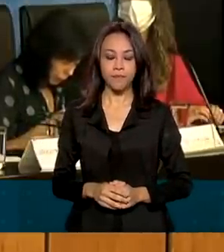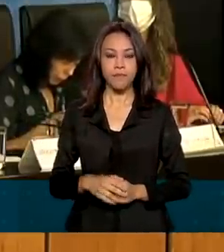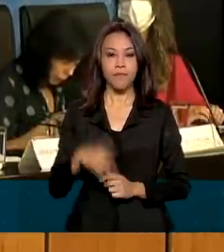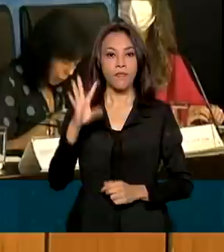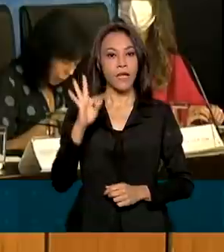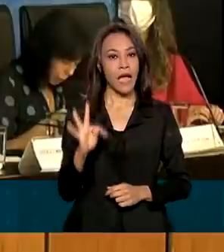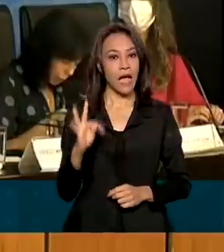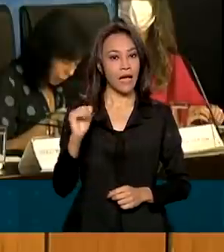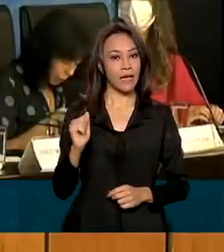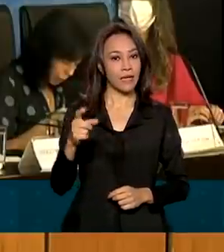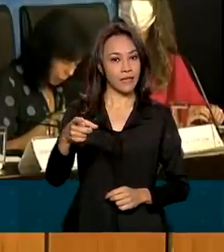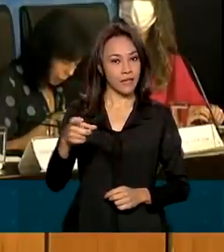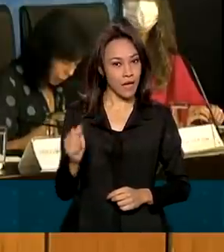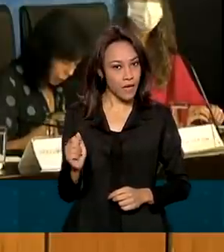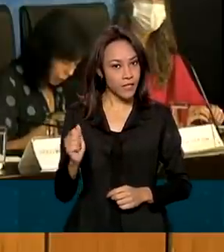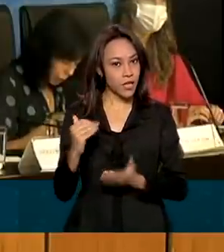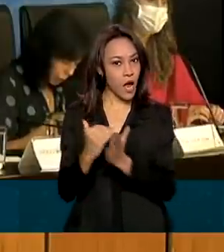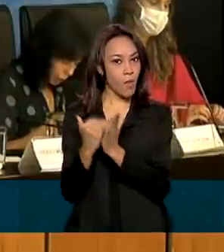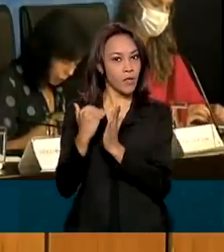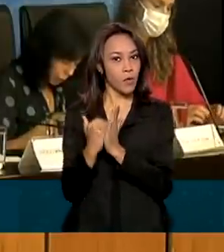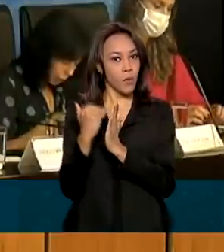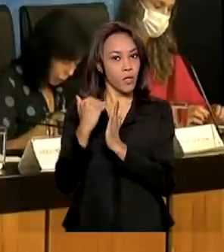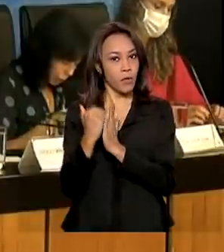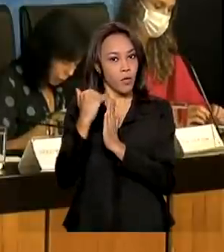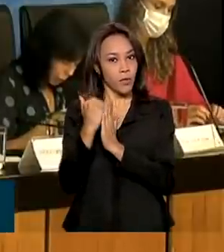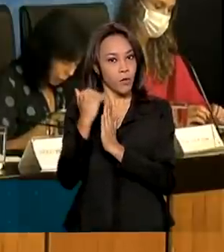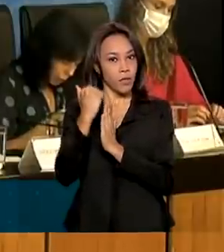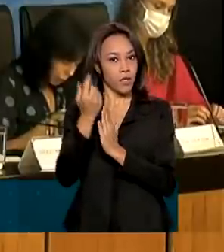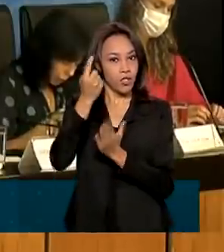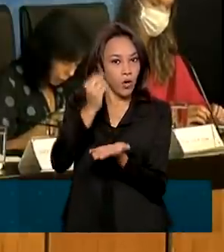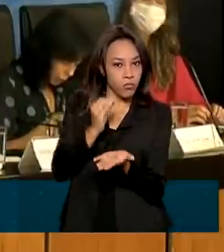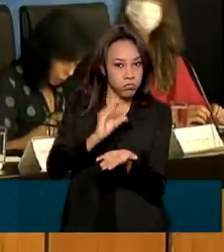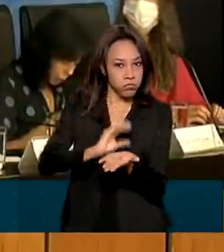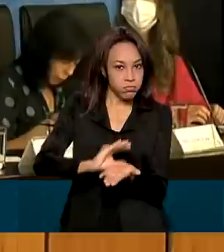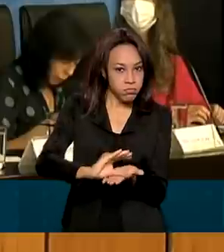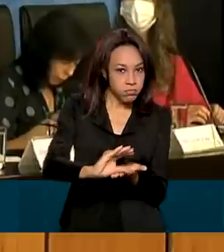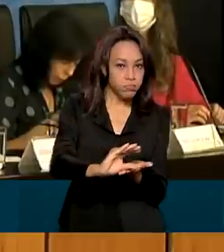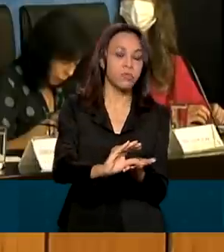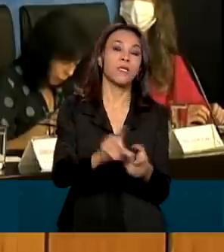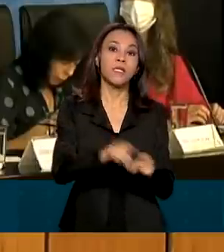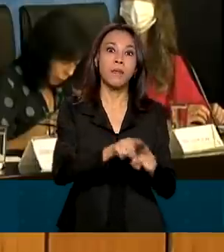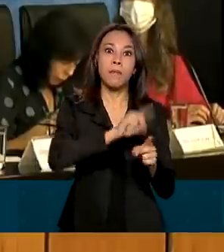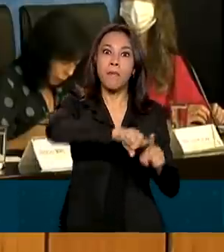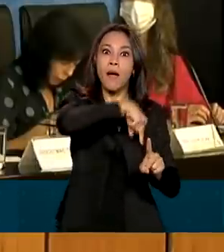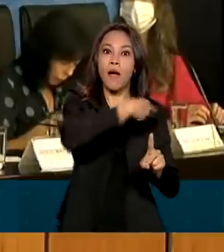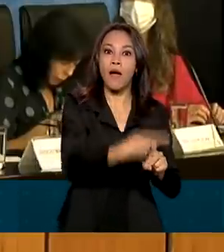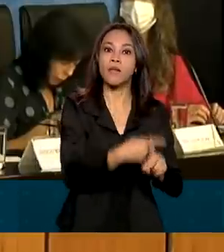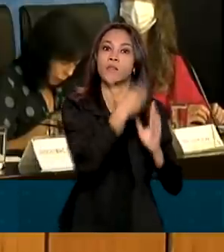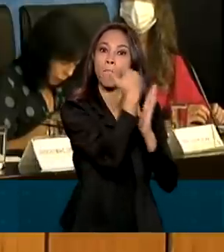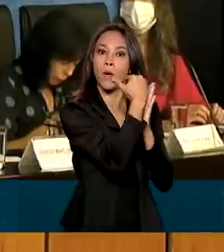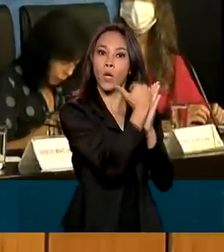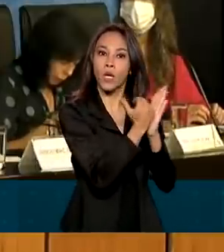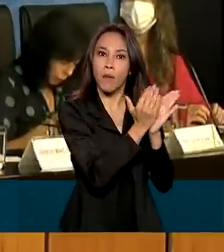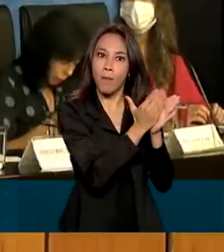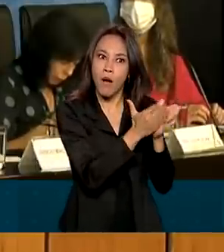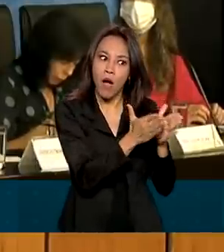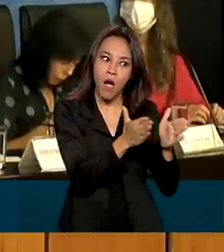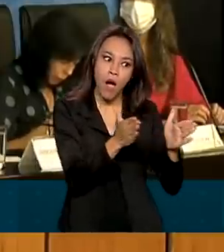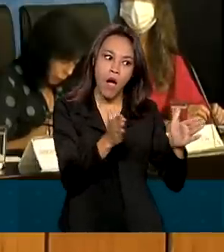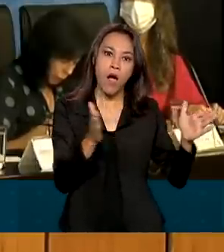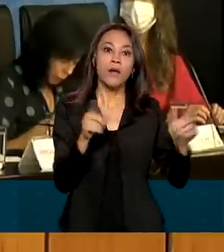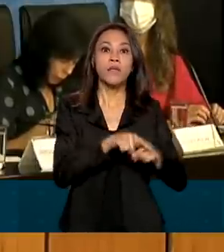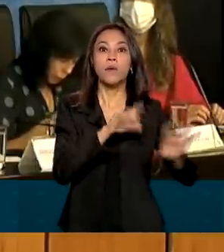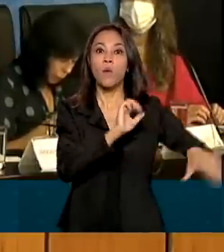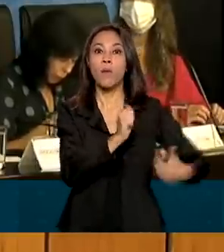investimento aumentando sistematicamente, a ampliação dos nossos programas de investimento e também o auxílio